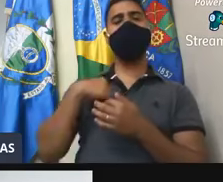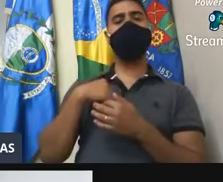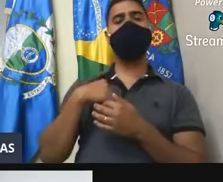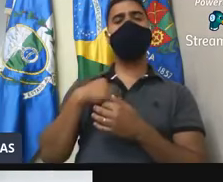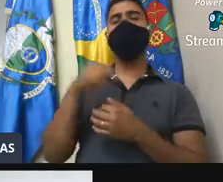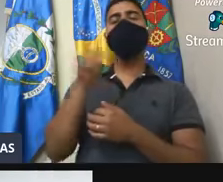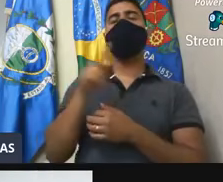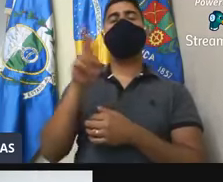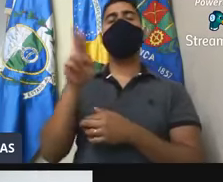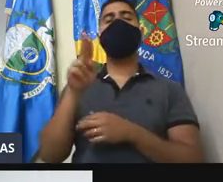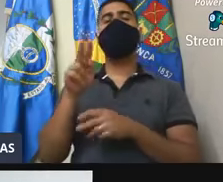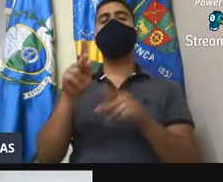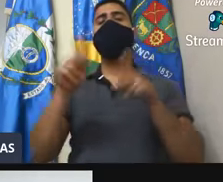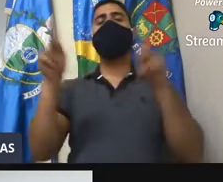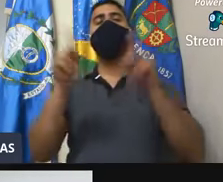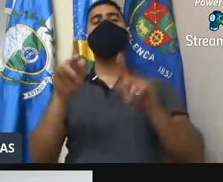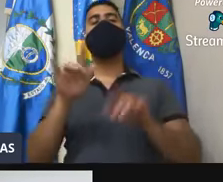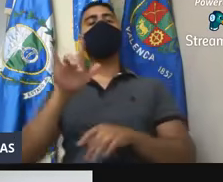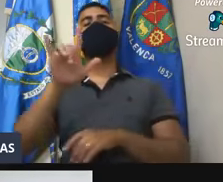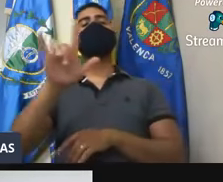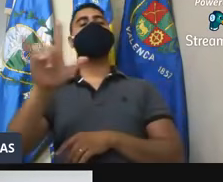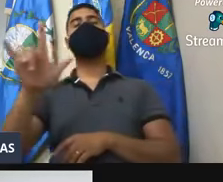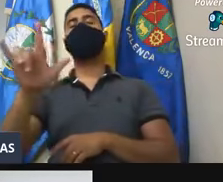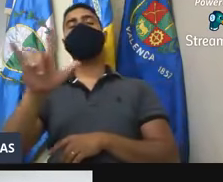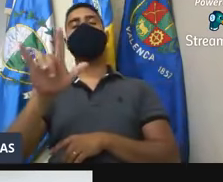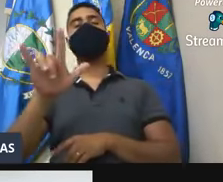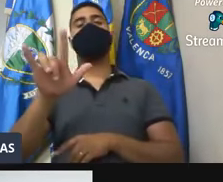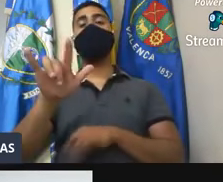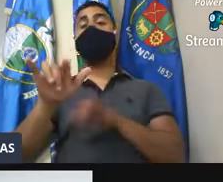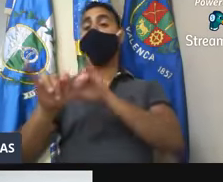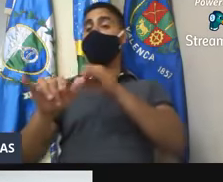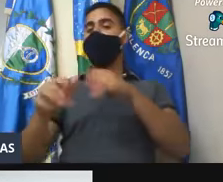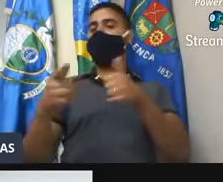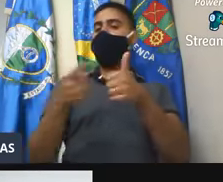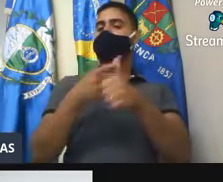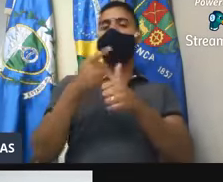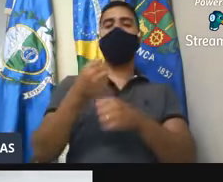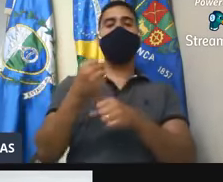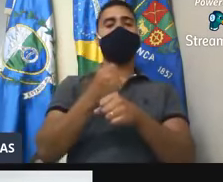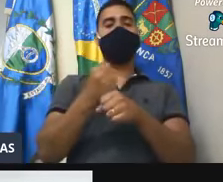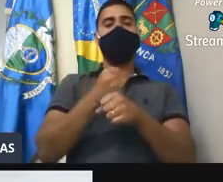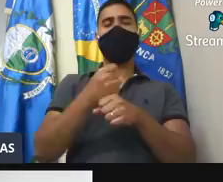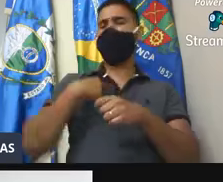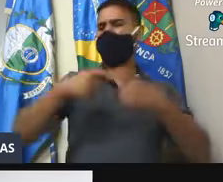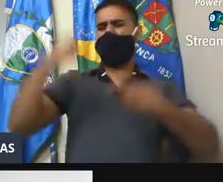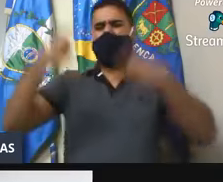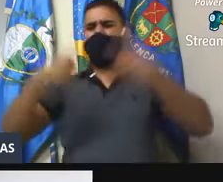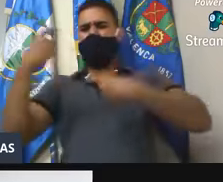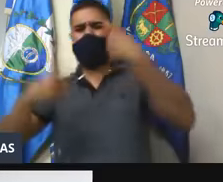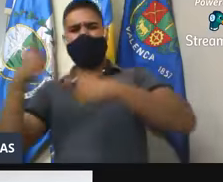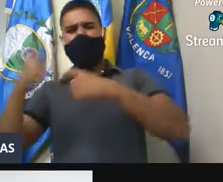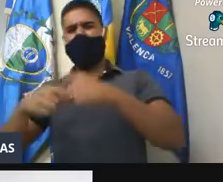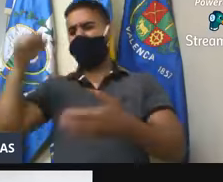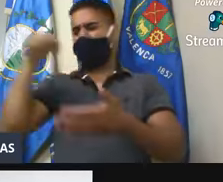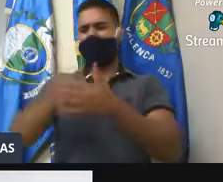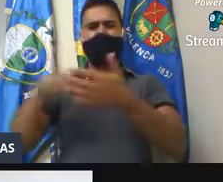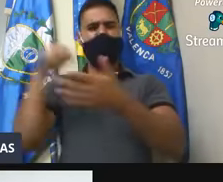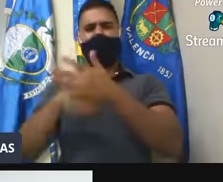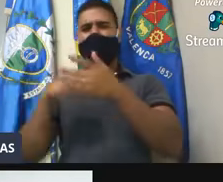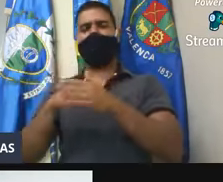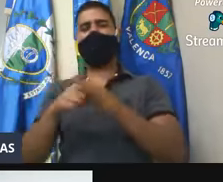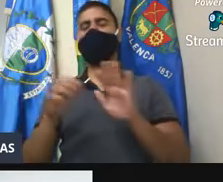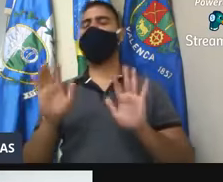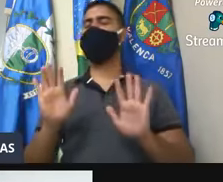Eu não quero brigar mais com ninguém, não. Se fosse no meu primeiro ano de mandato, eu ia tomar até ar. Eu ia brigar, ia bater na mesa, ia fazer isso.